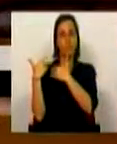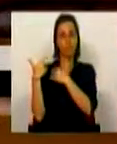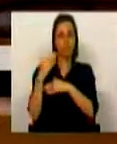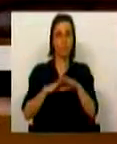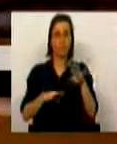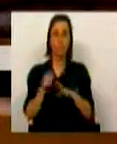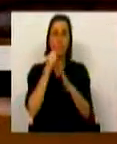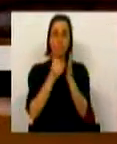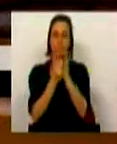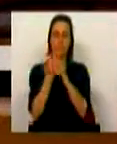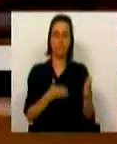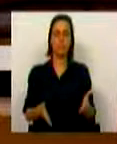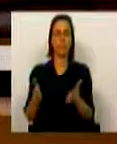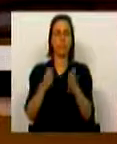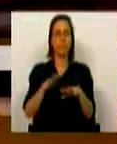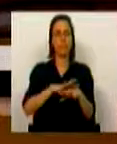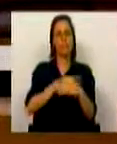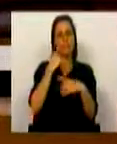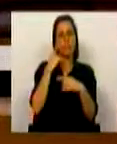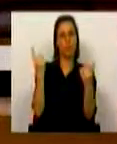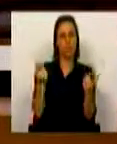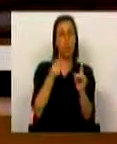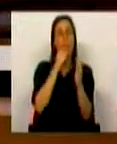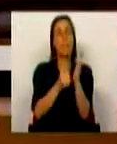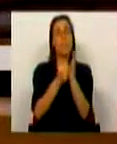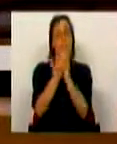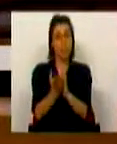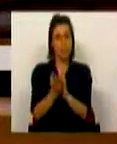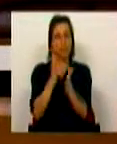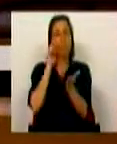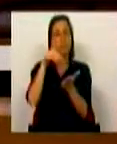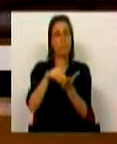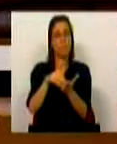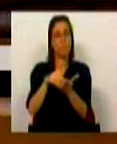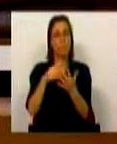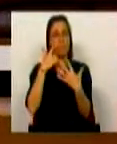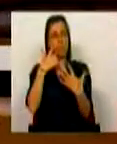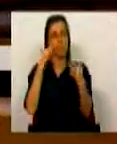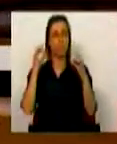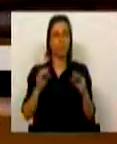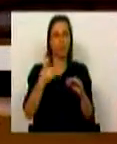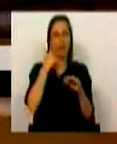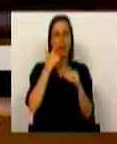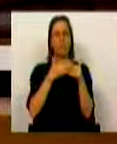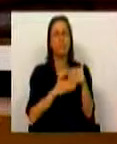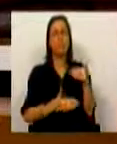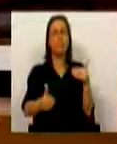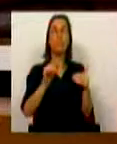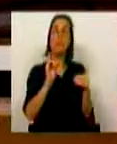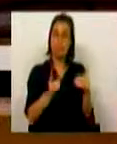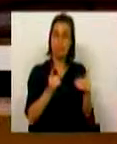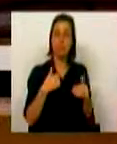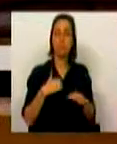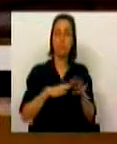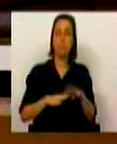de tomar medidas estratégicas para a administração pública. Medidas que apresentem resultados expressivos e duradouros. É isso mesmo